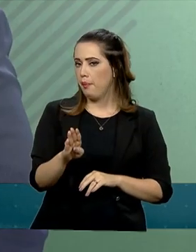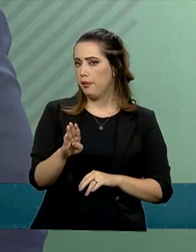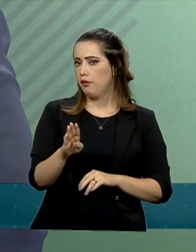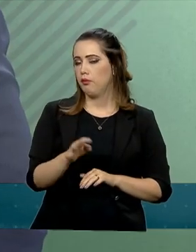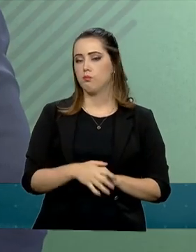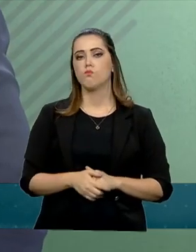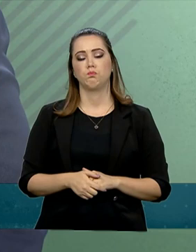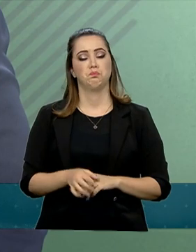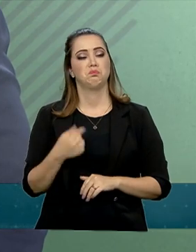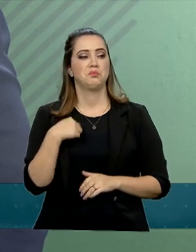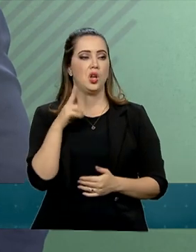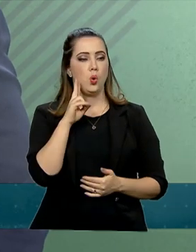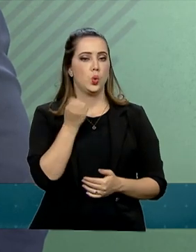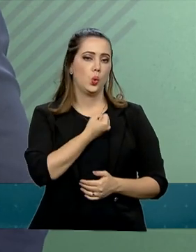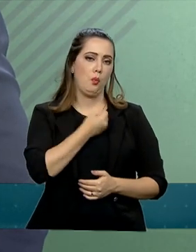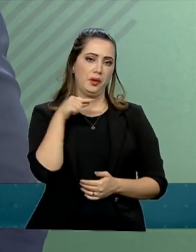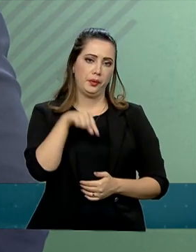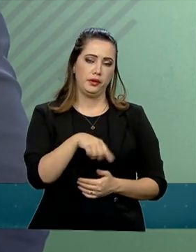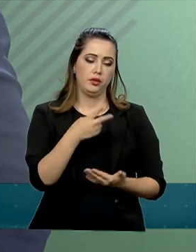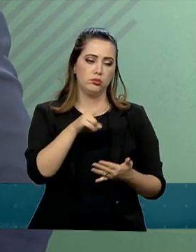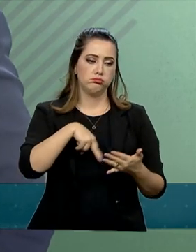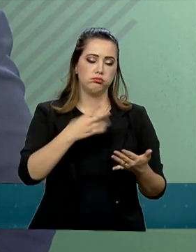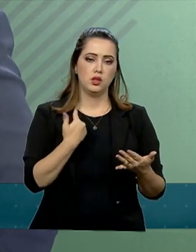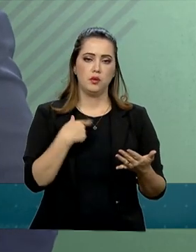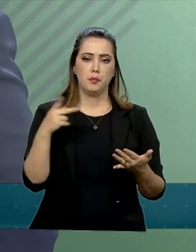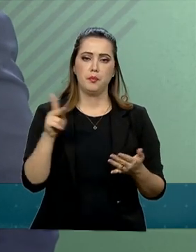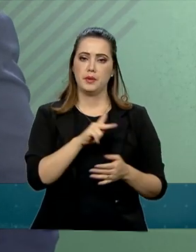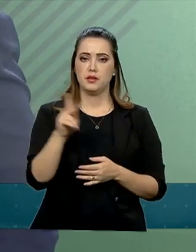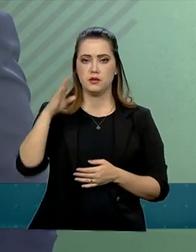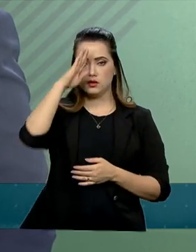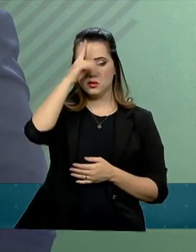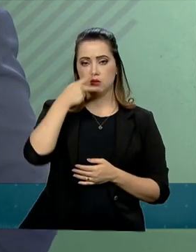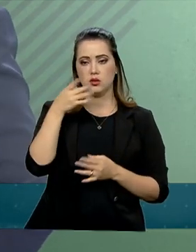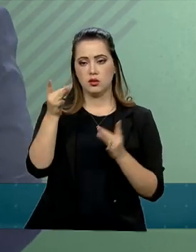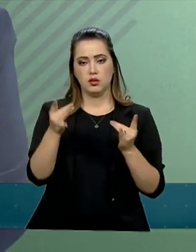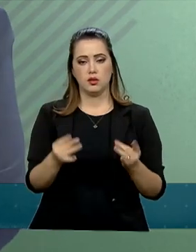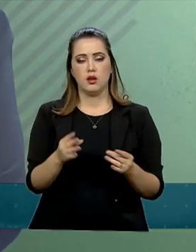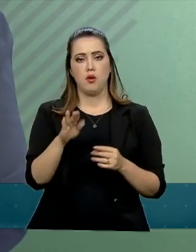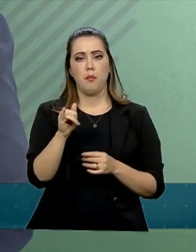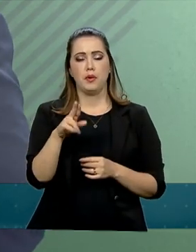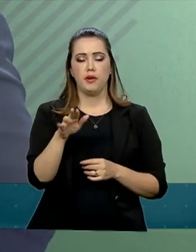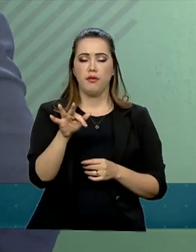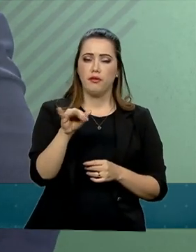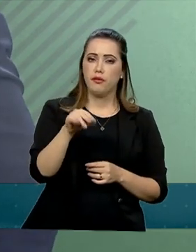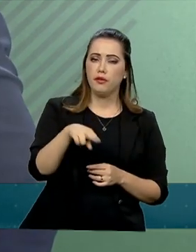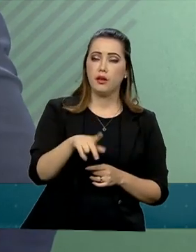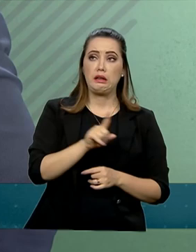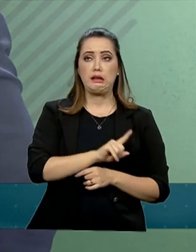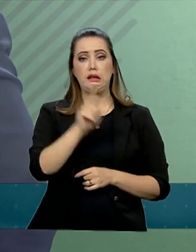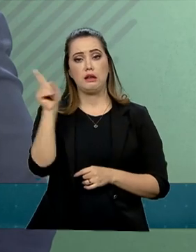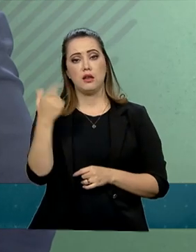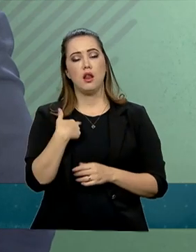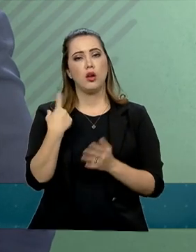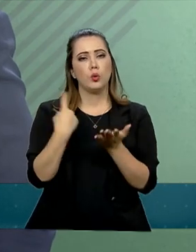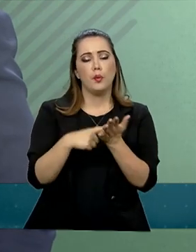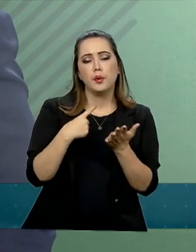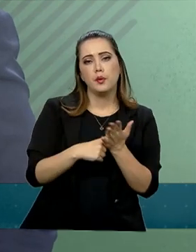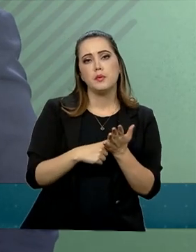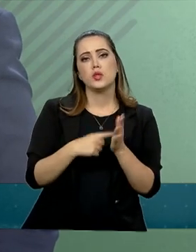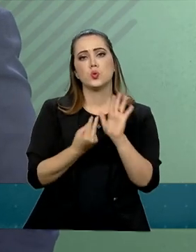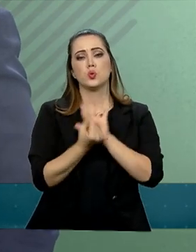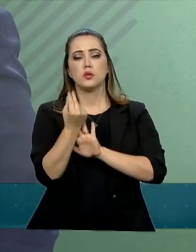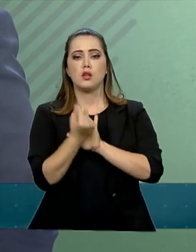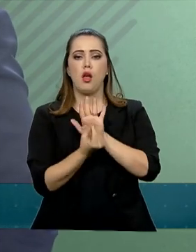que eu tenho como dado aqui, passado pelo presidente há pouco, na checagem do brief, é que naquele momento foram tratadas questões orçamentárias,